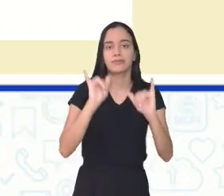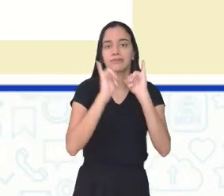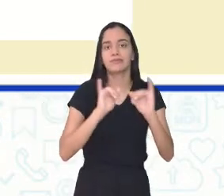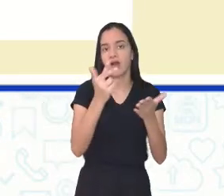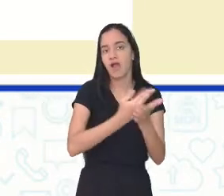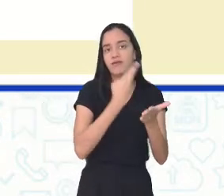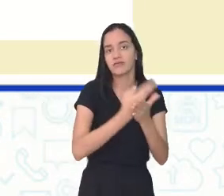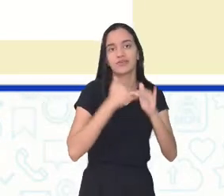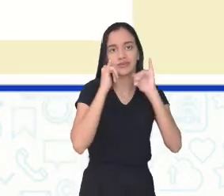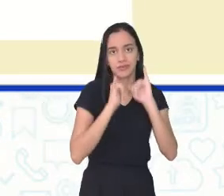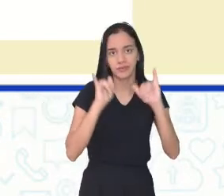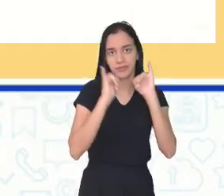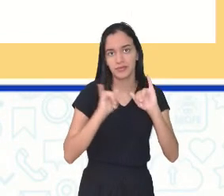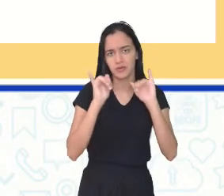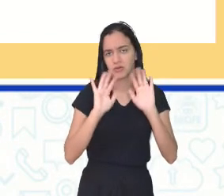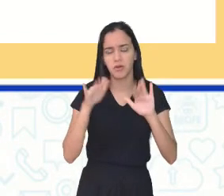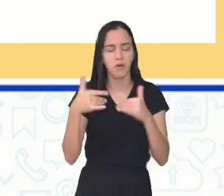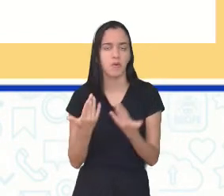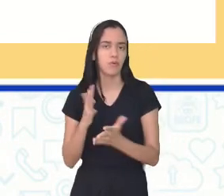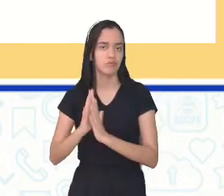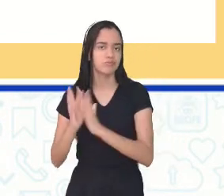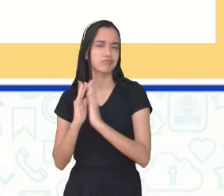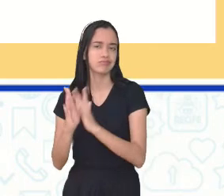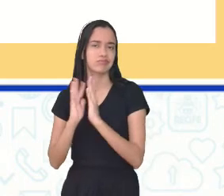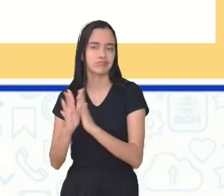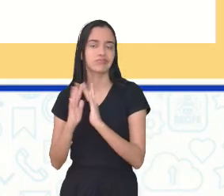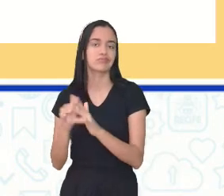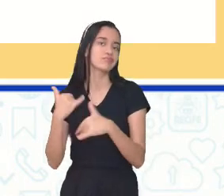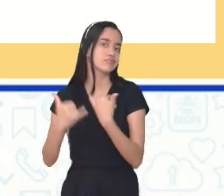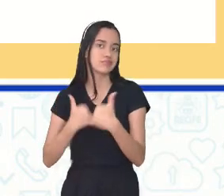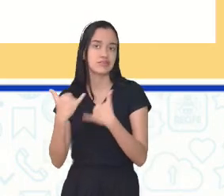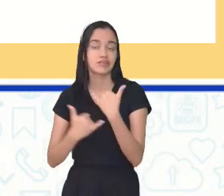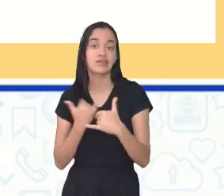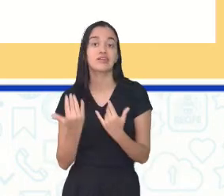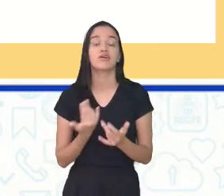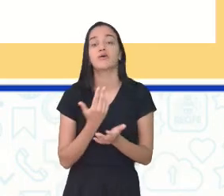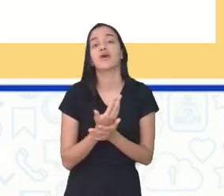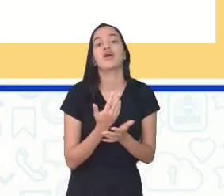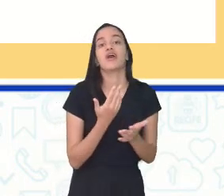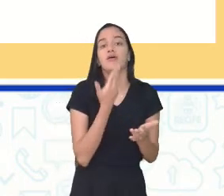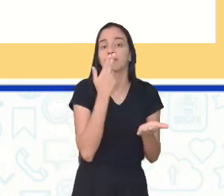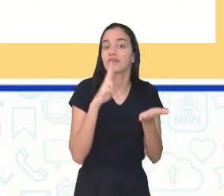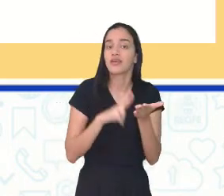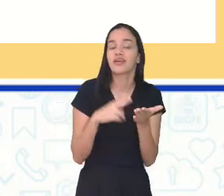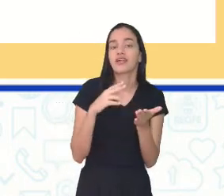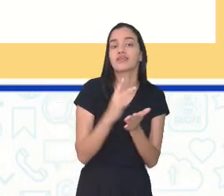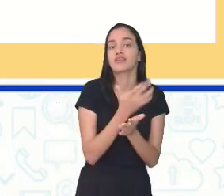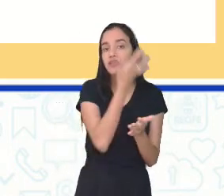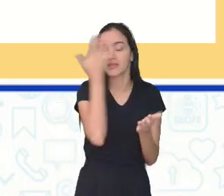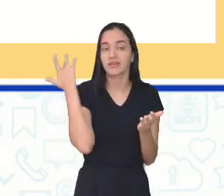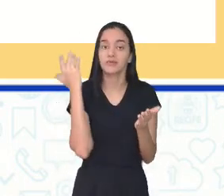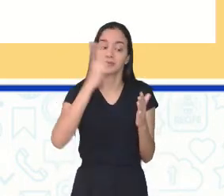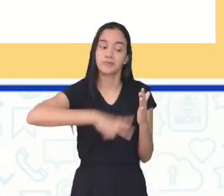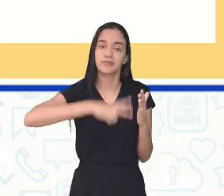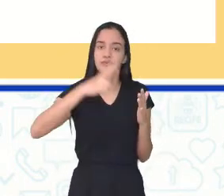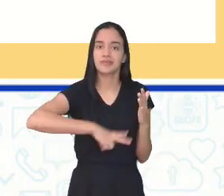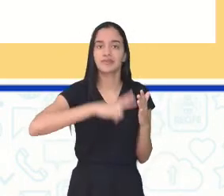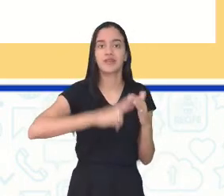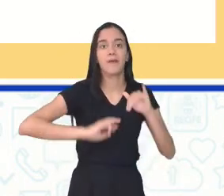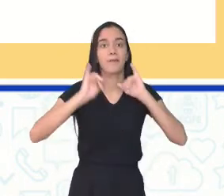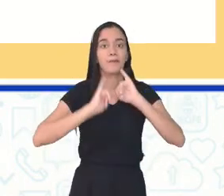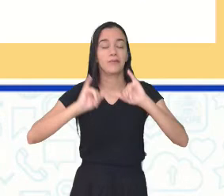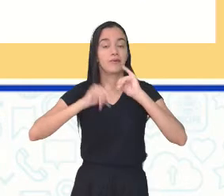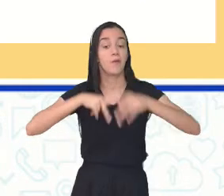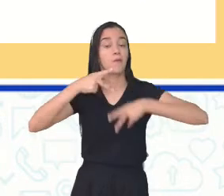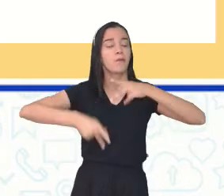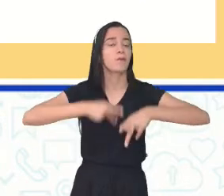um entretenimento. A carta do leitor é escrita para ser publicada e tem público